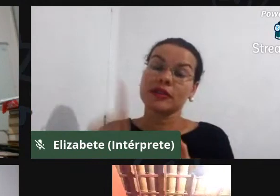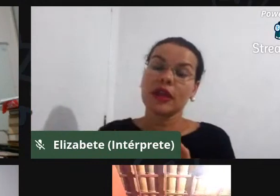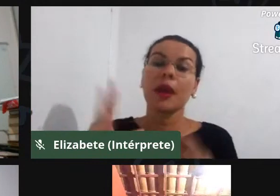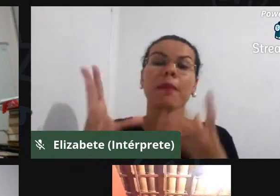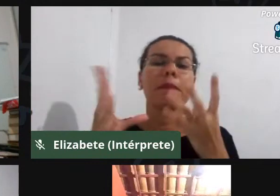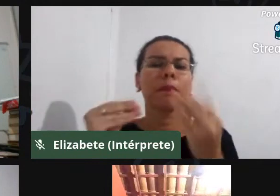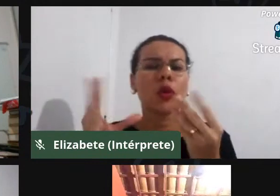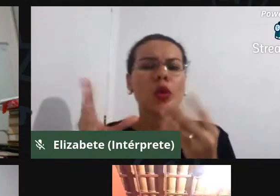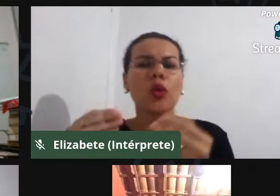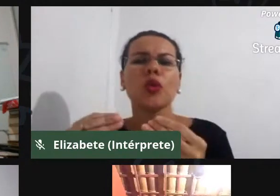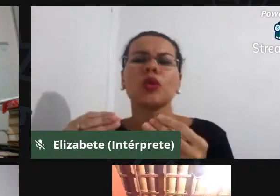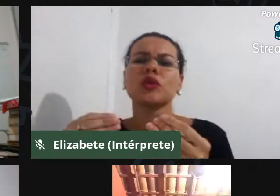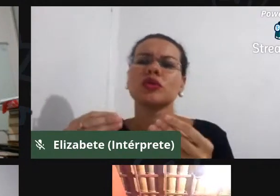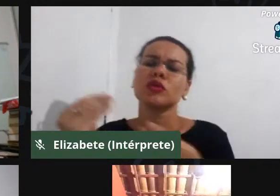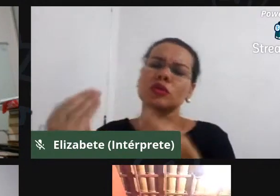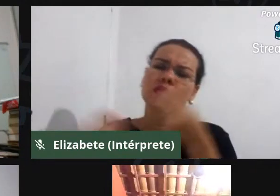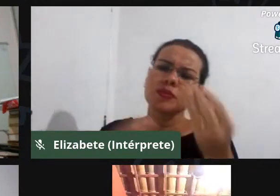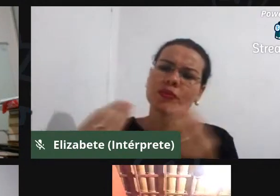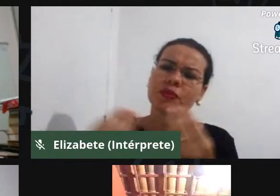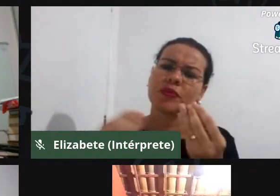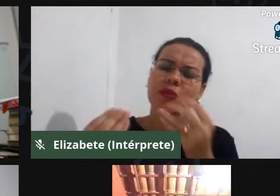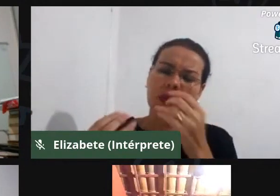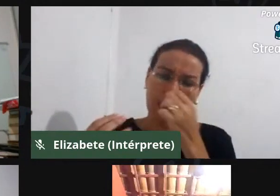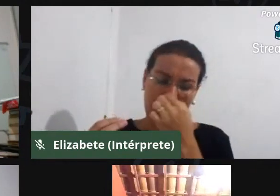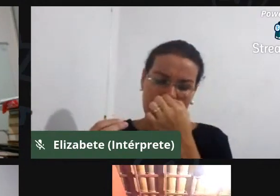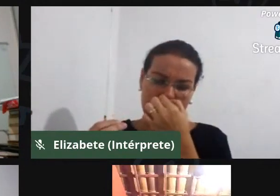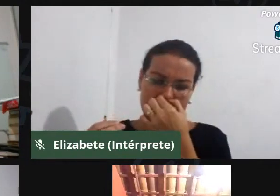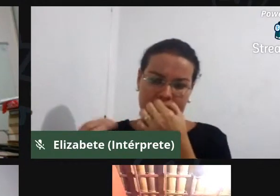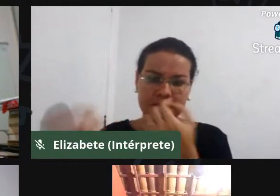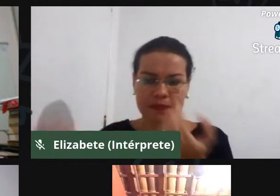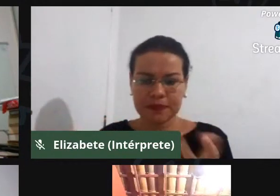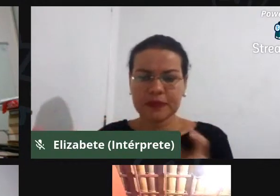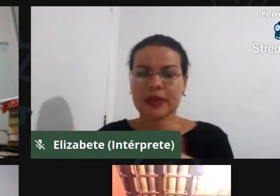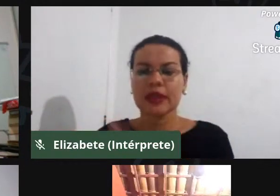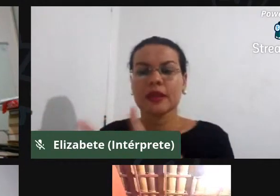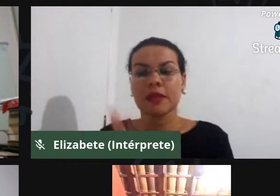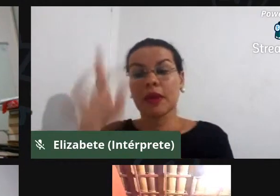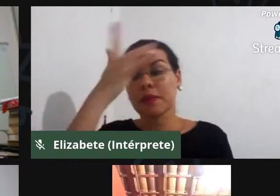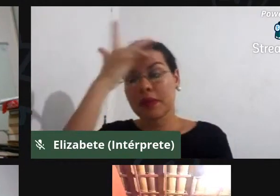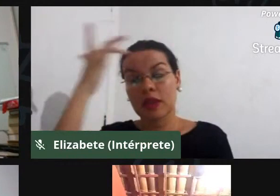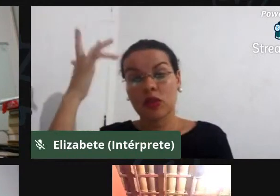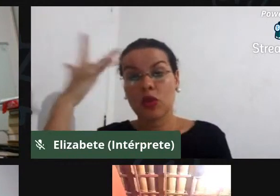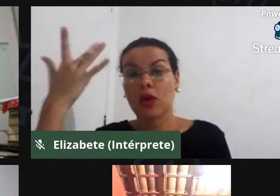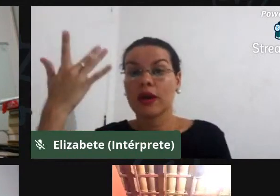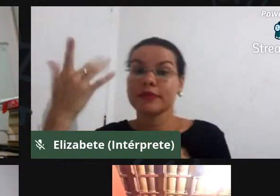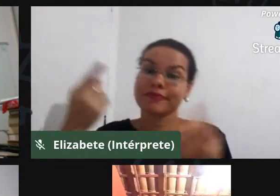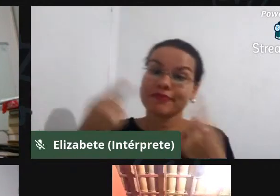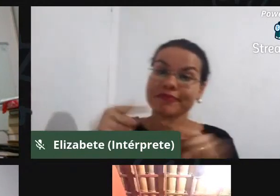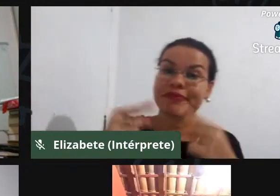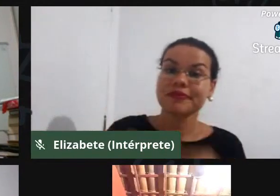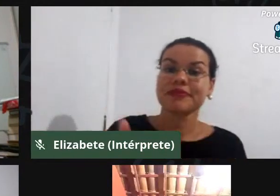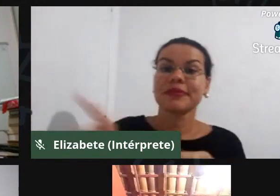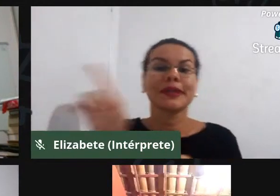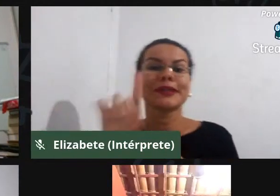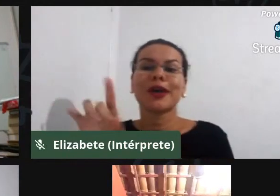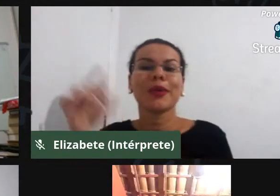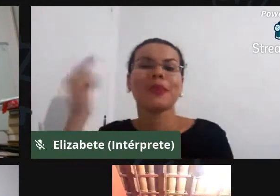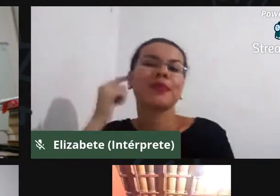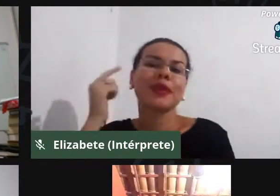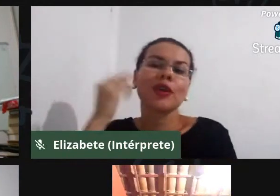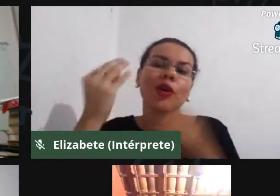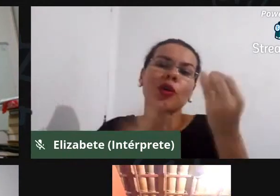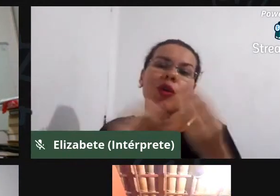chega, a gente sabe que a nossa presença incomoda, então, não adianta a gente, às vezes, sair da comunidade